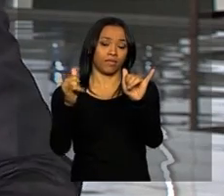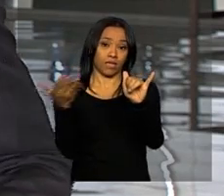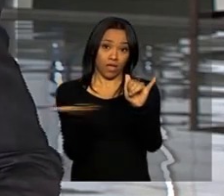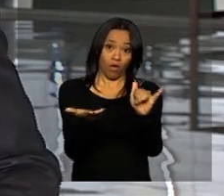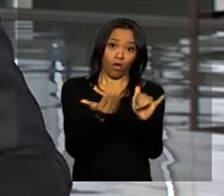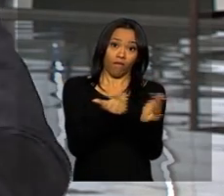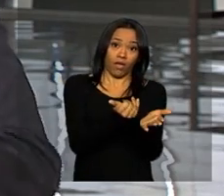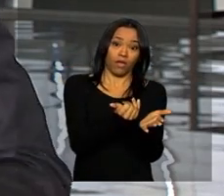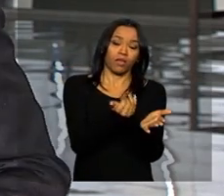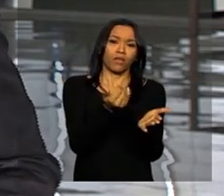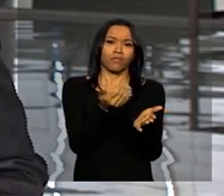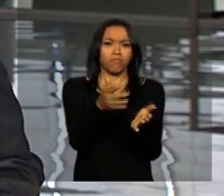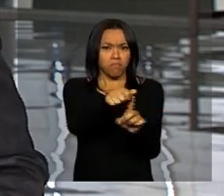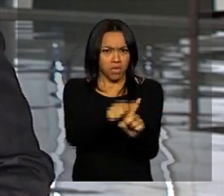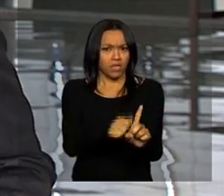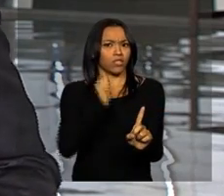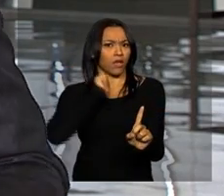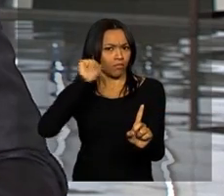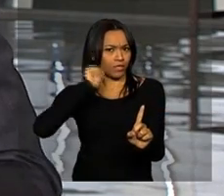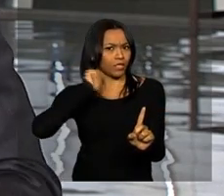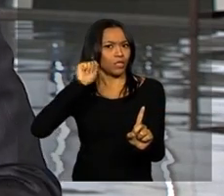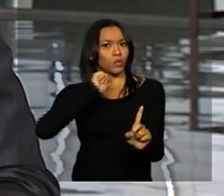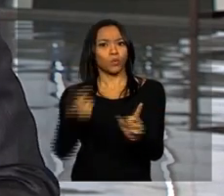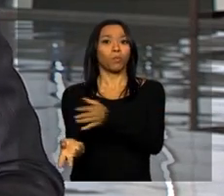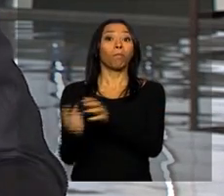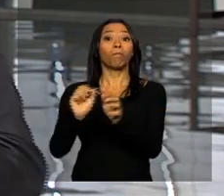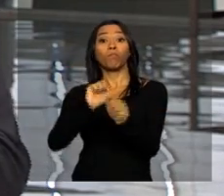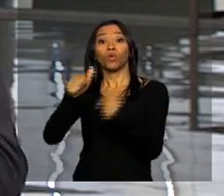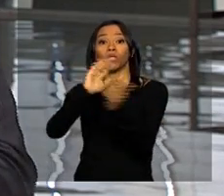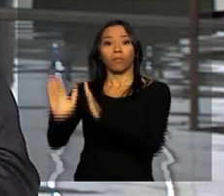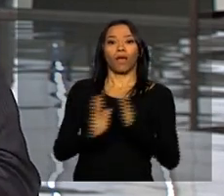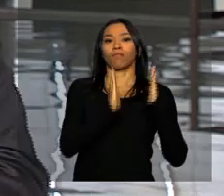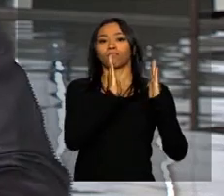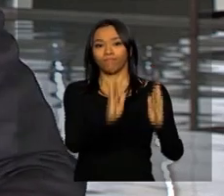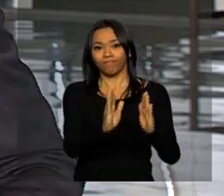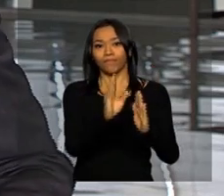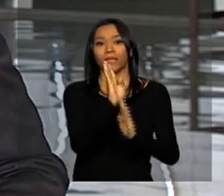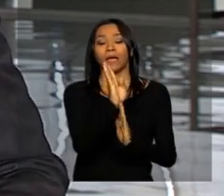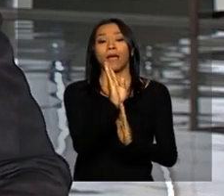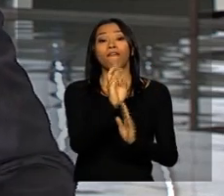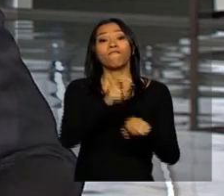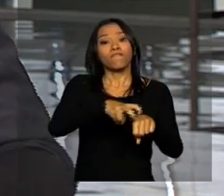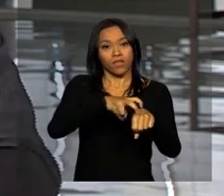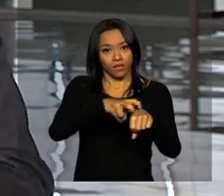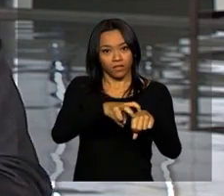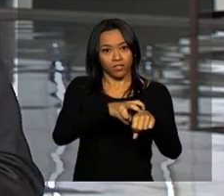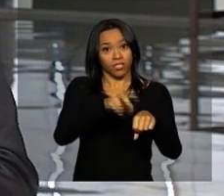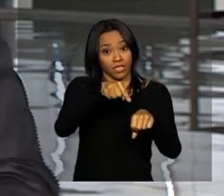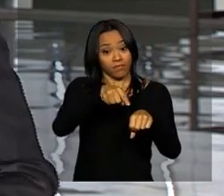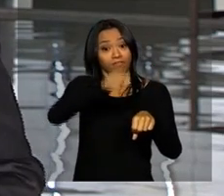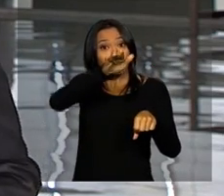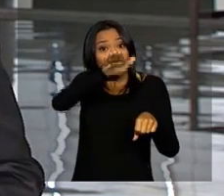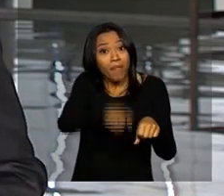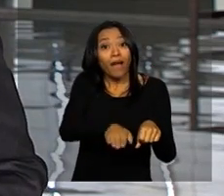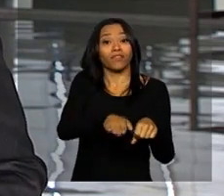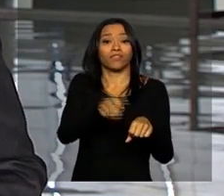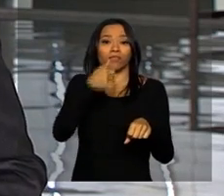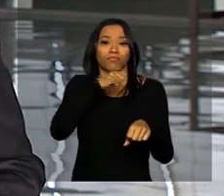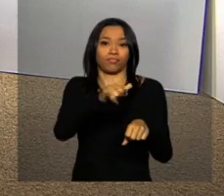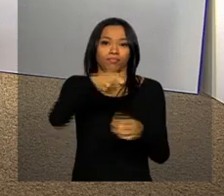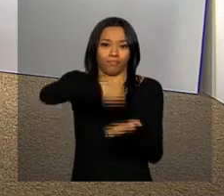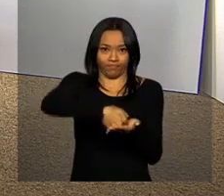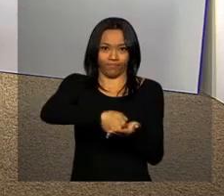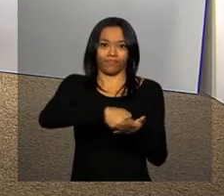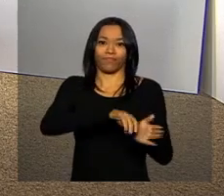em vigor em abril agora a bandeira verde, o que vai deixar as tarifas de energia ainda mais baixa. Jaime.